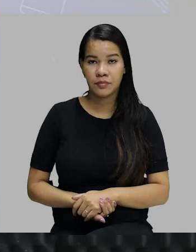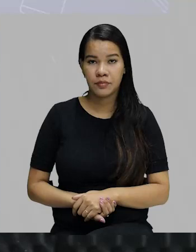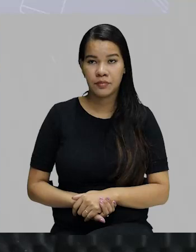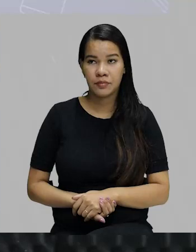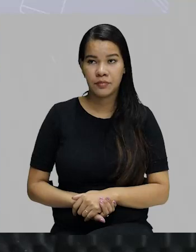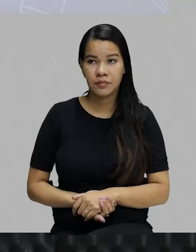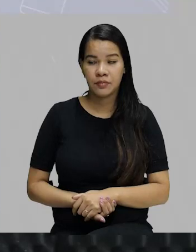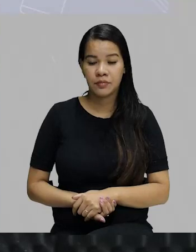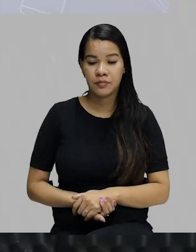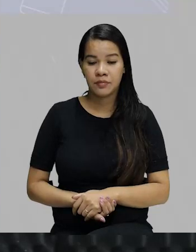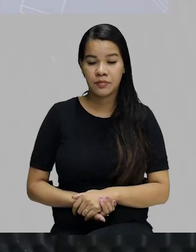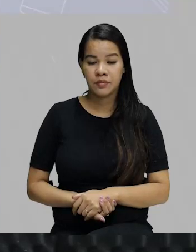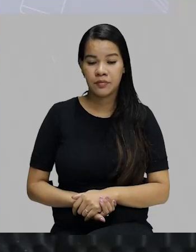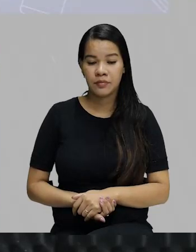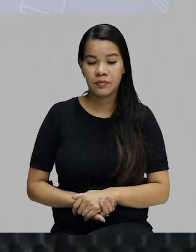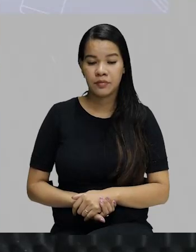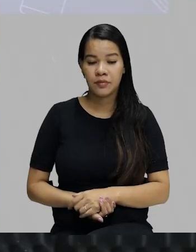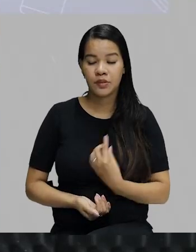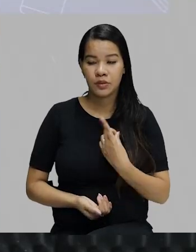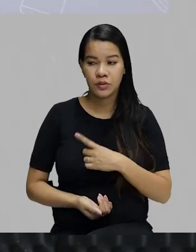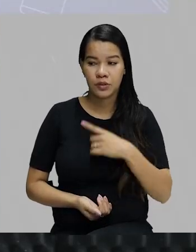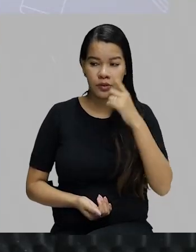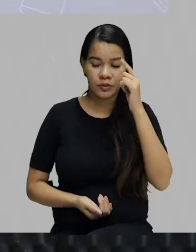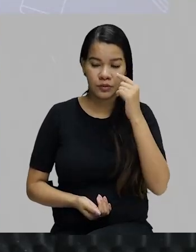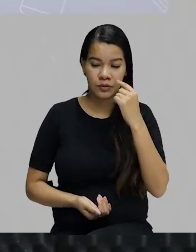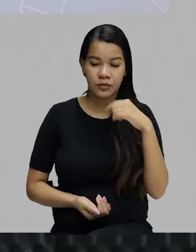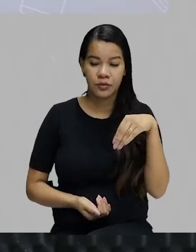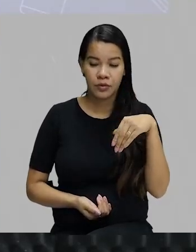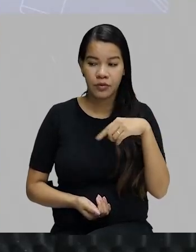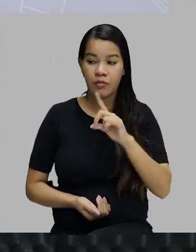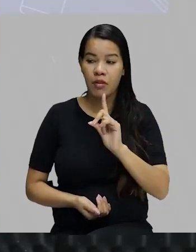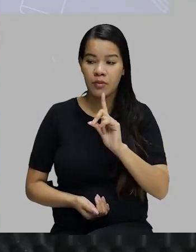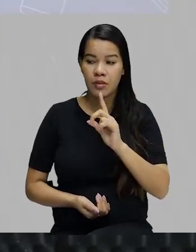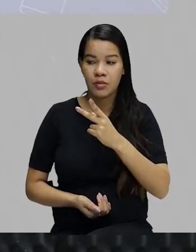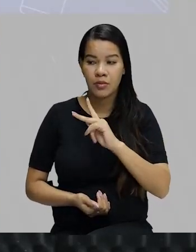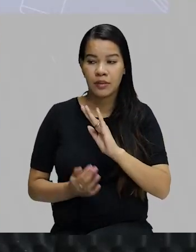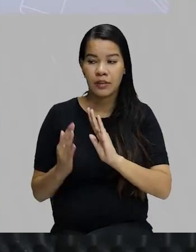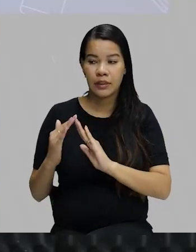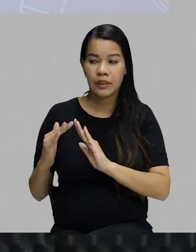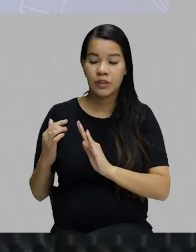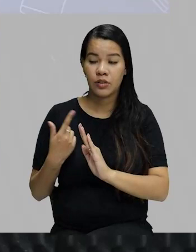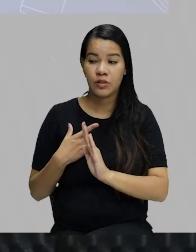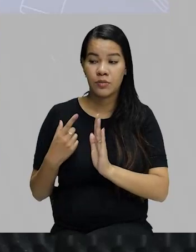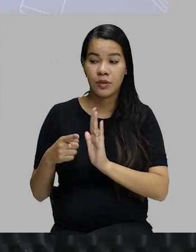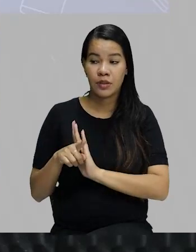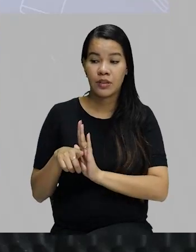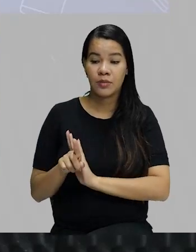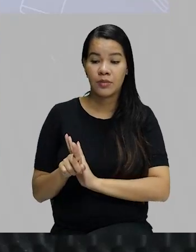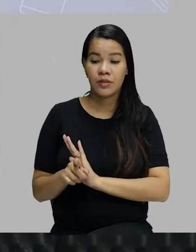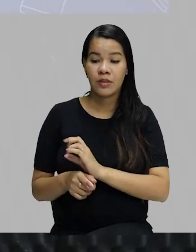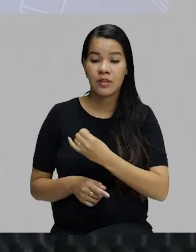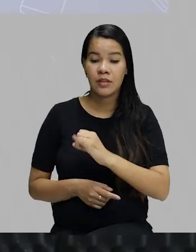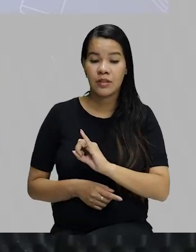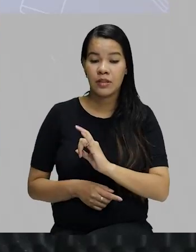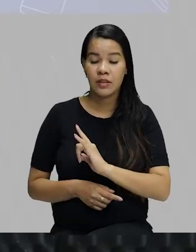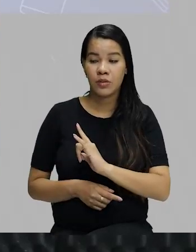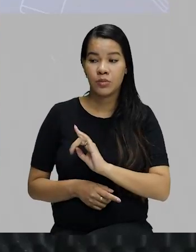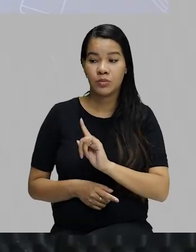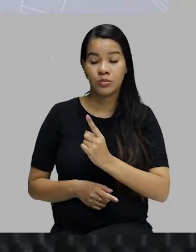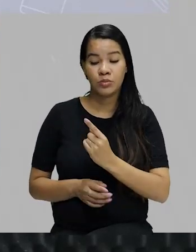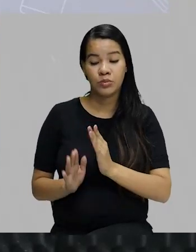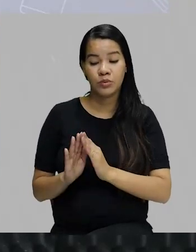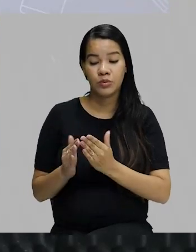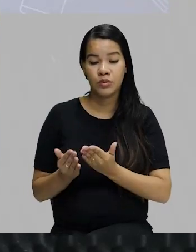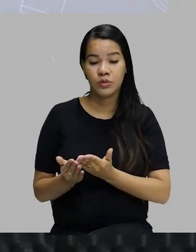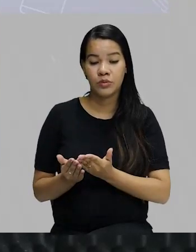fazer o trabalho. Então, vamos à sua casa e vamos perguntar, né? E perguntaremos se ele tem